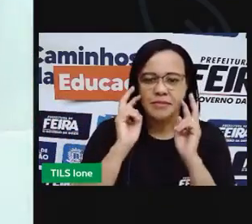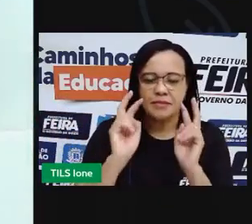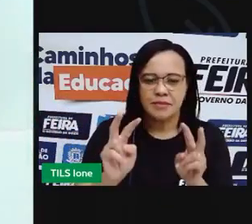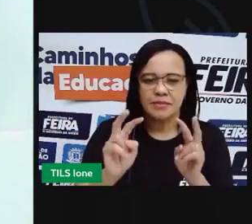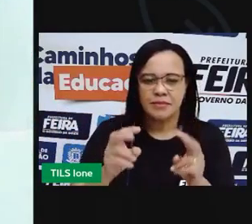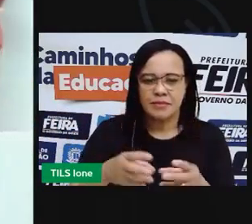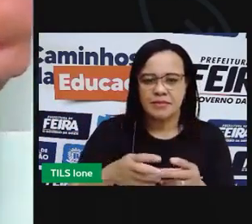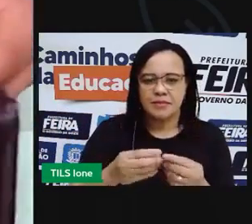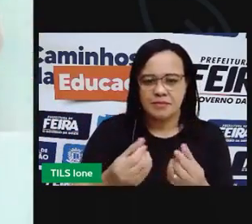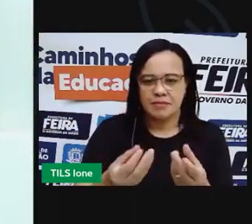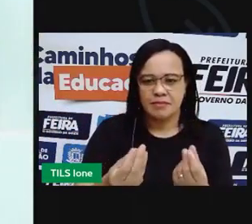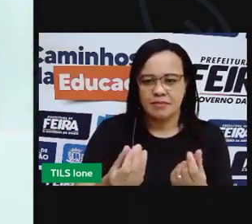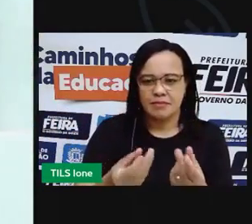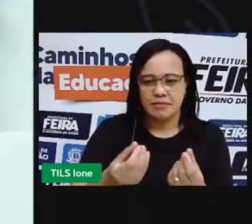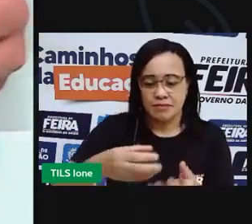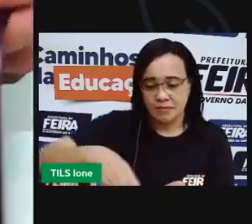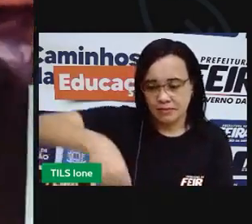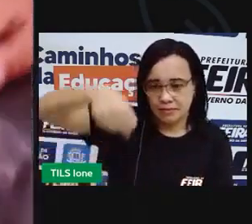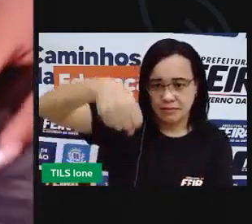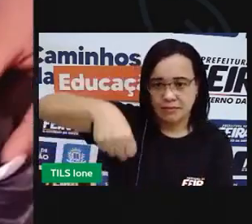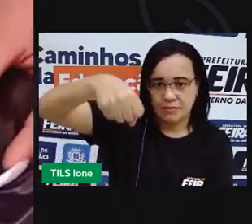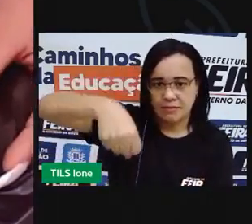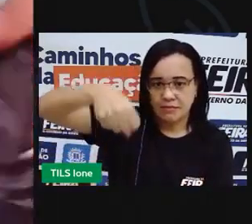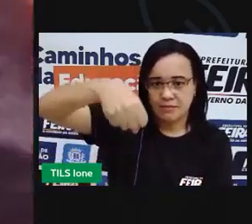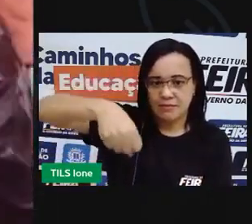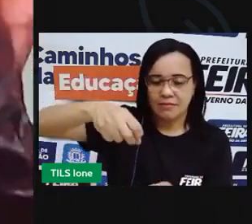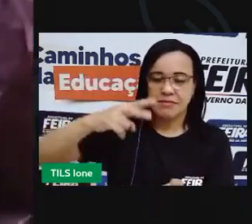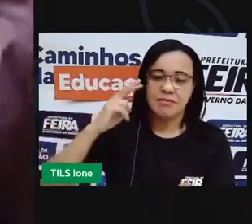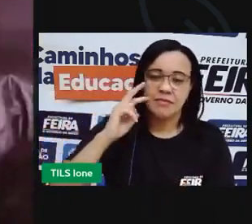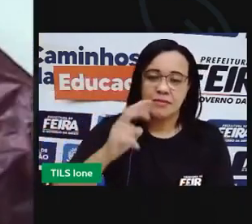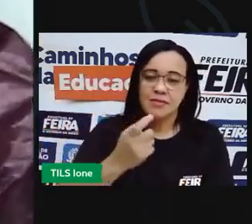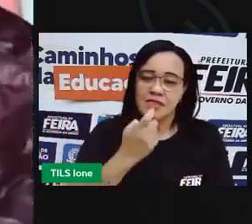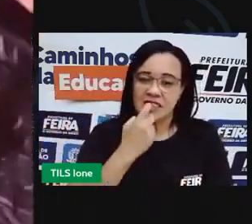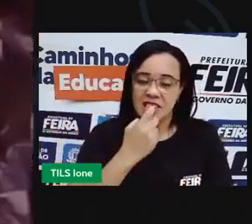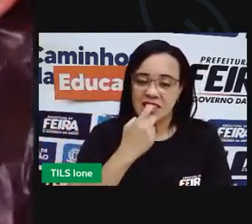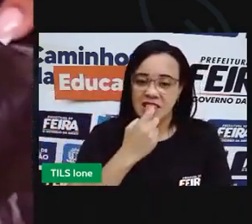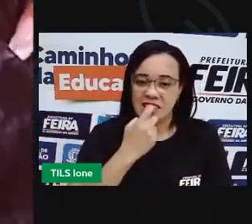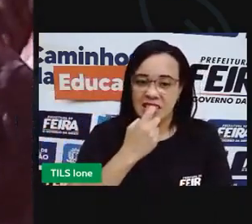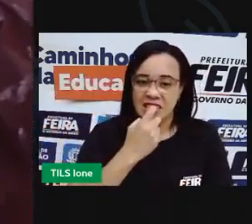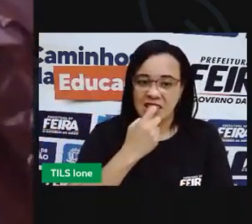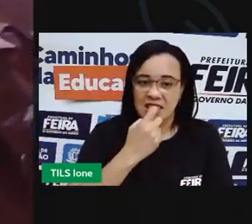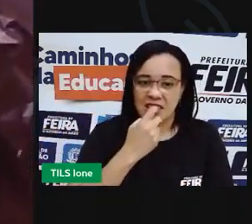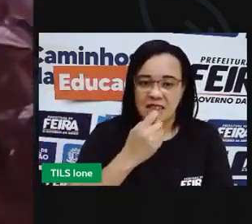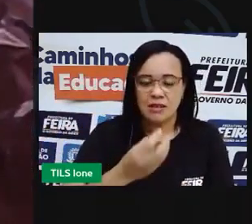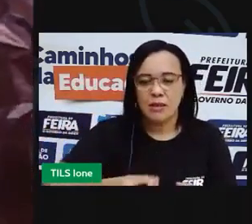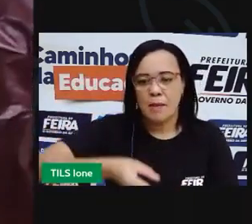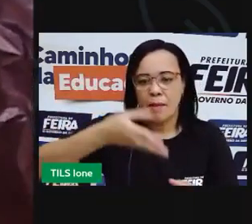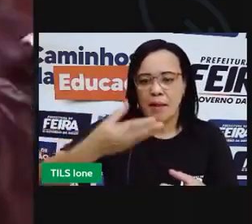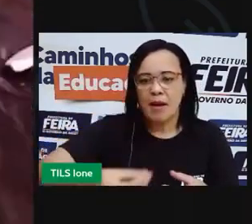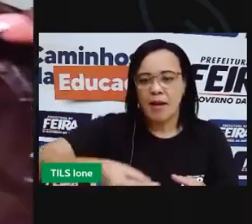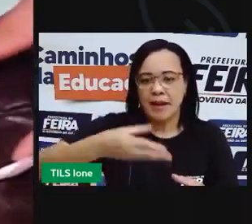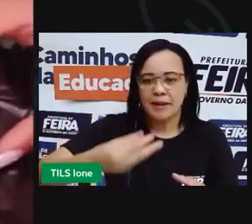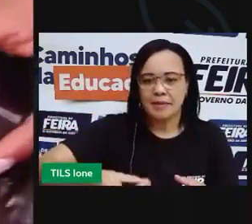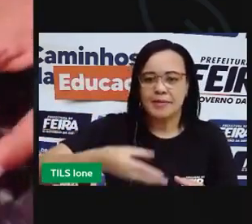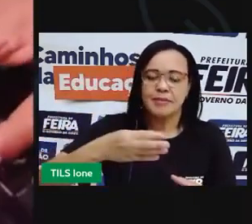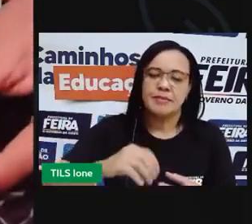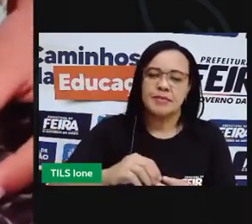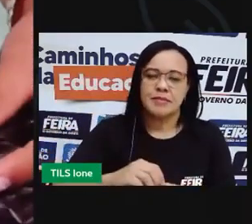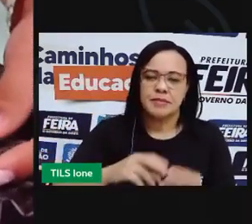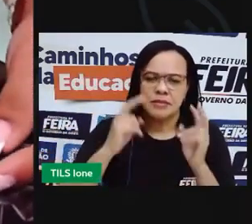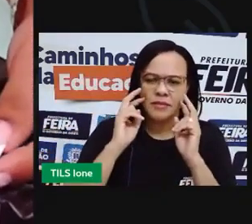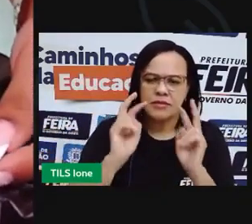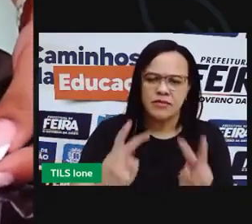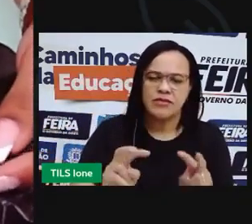observando a textura. Veja como o plástico é um material bastante maleável. nós já